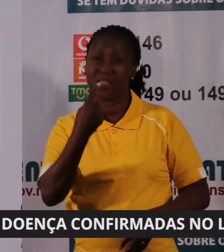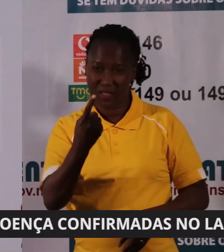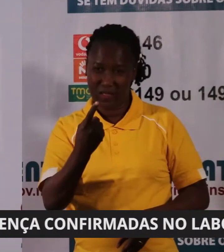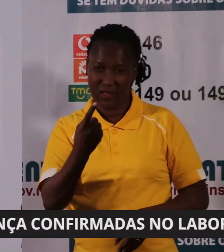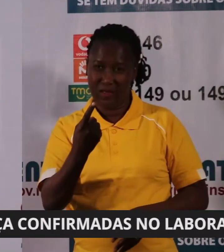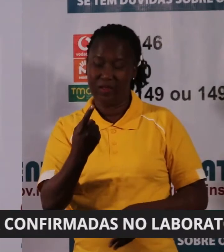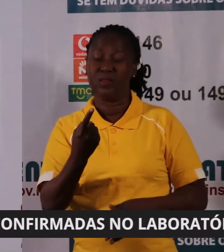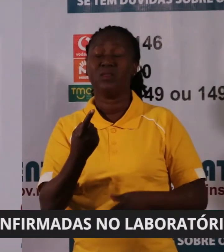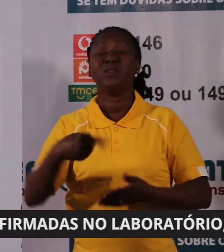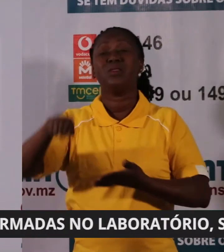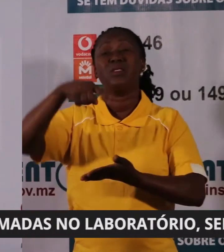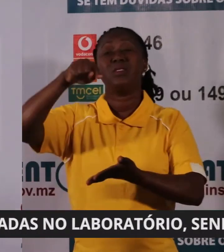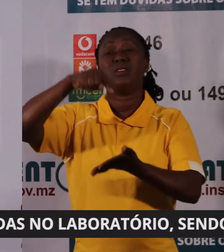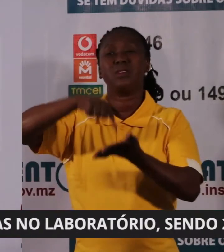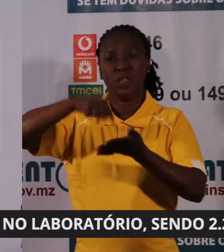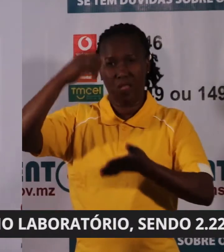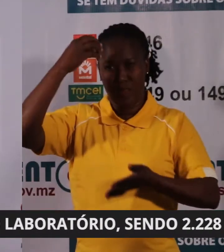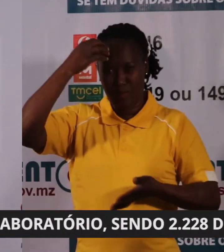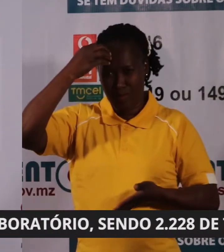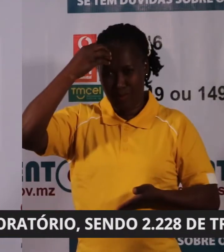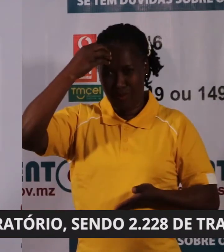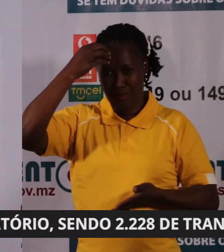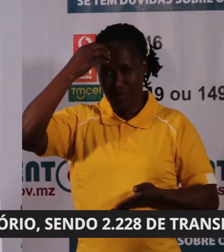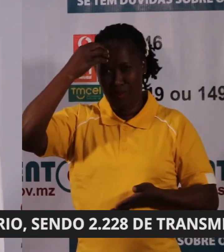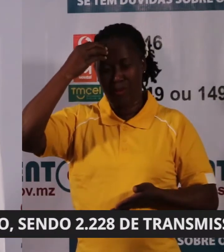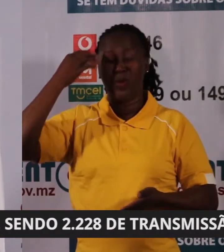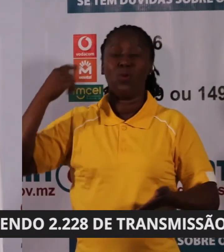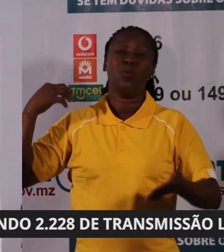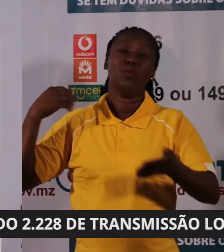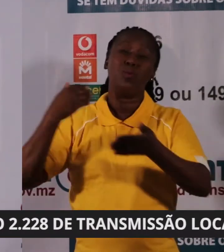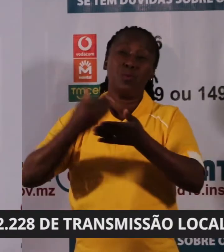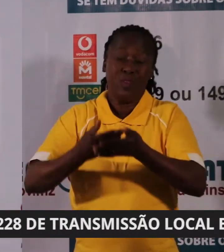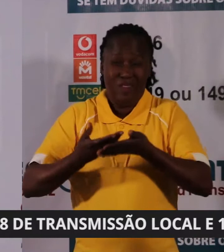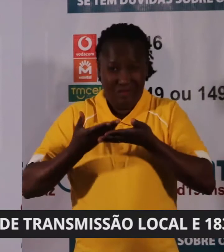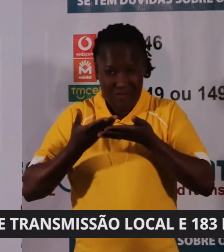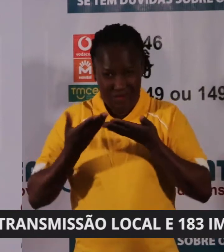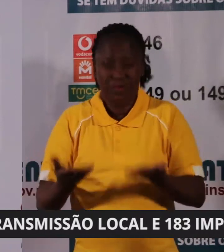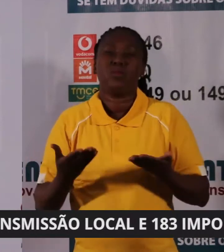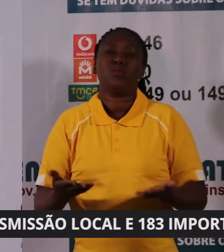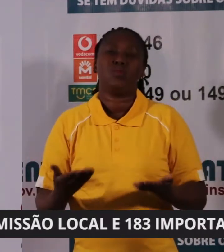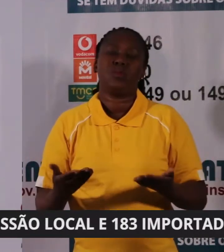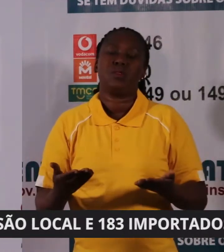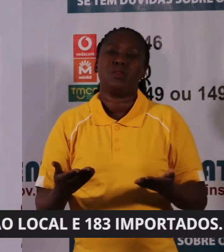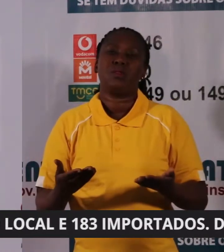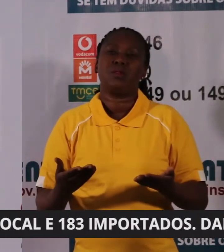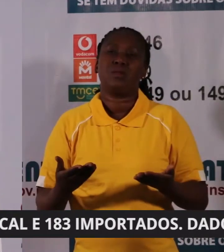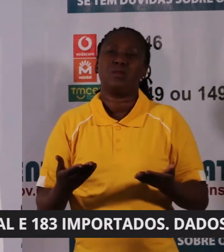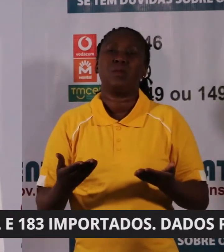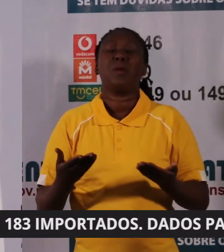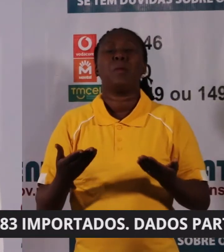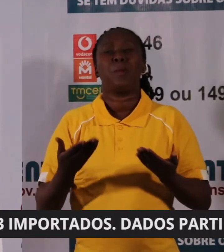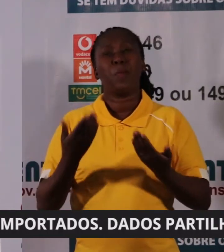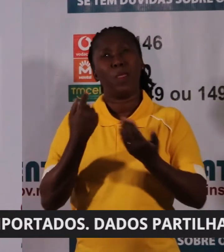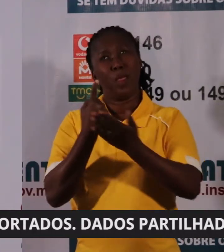relação à cidade do Maputo, até o presente momento, os